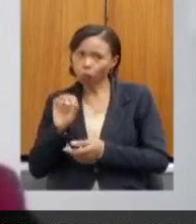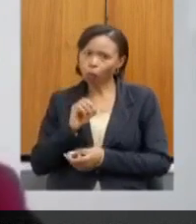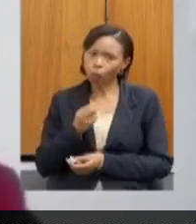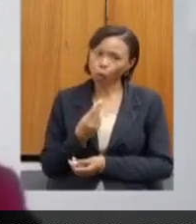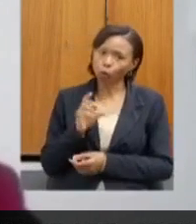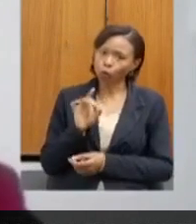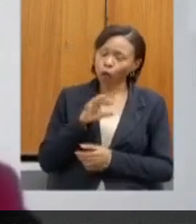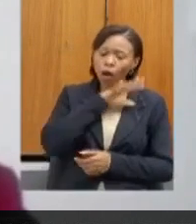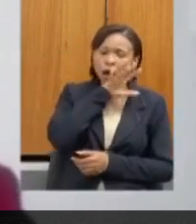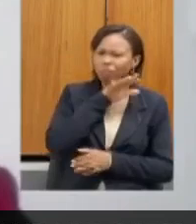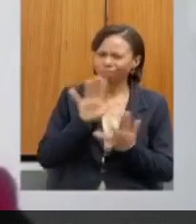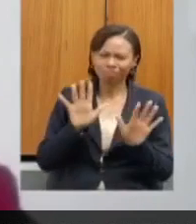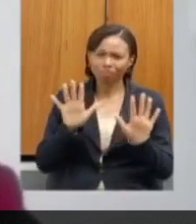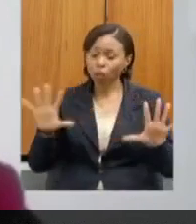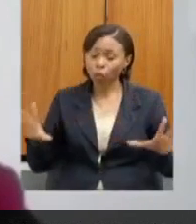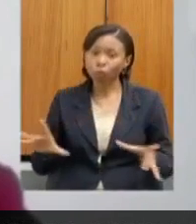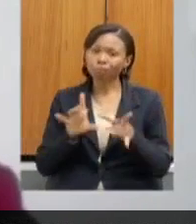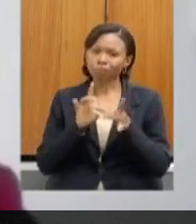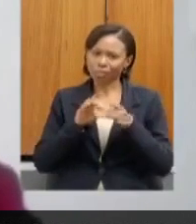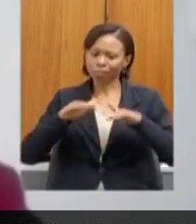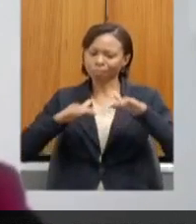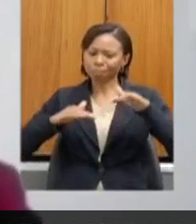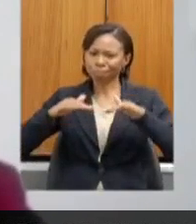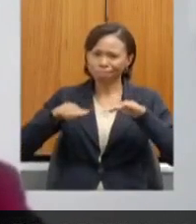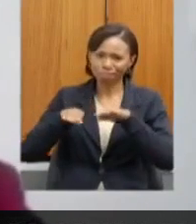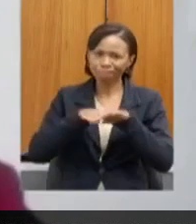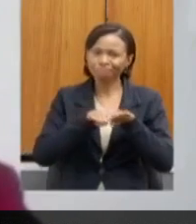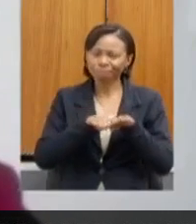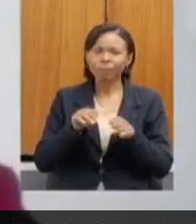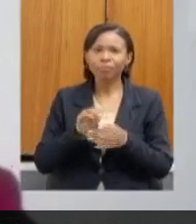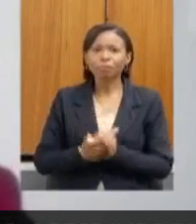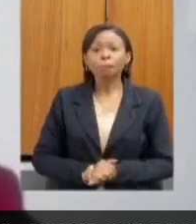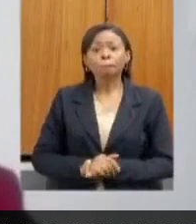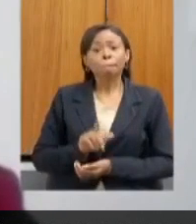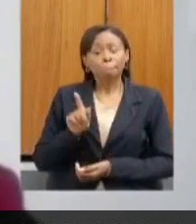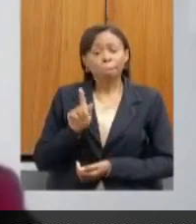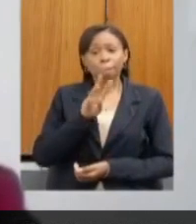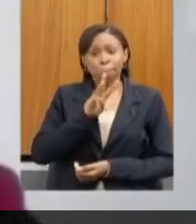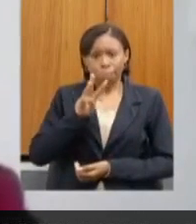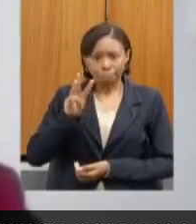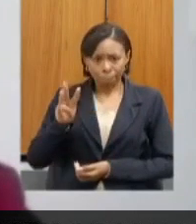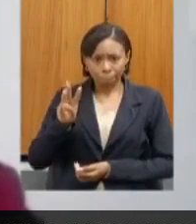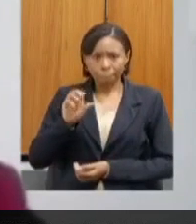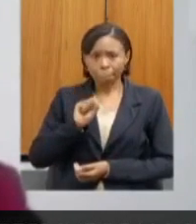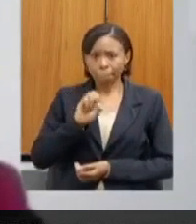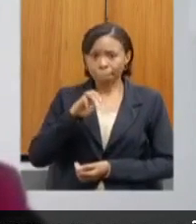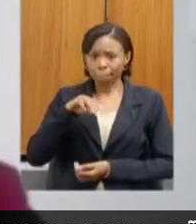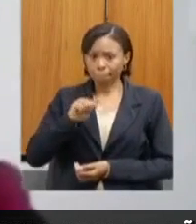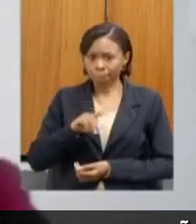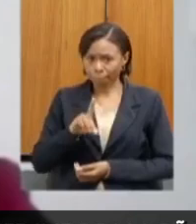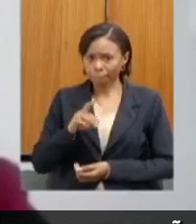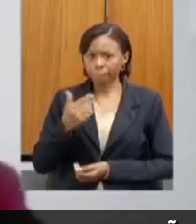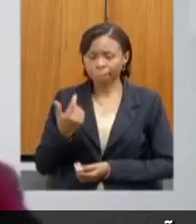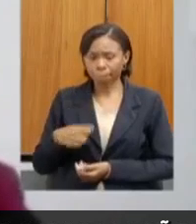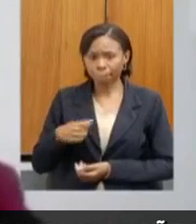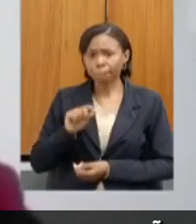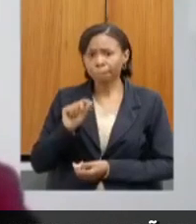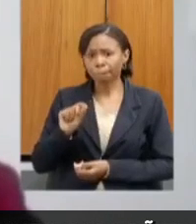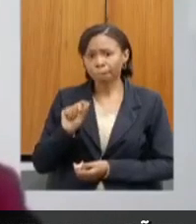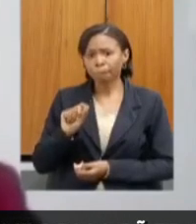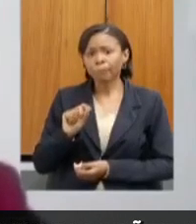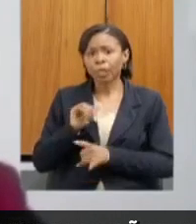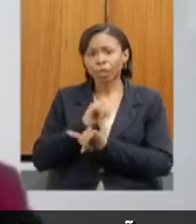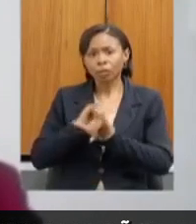Mas no site da SEMAD, a gente é possível encontrar uma chamada para os empreendedores de uma nova resolução conjunta do sistema,